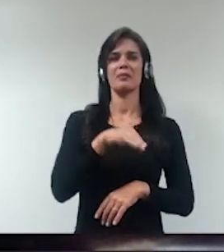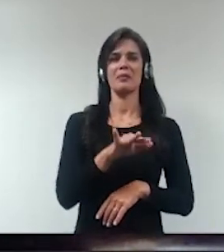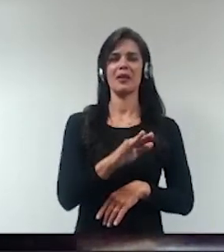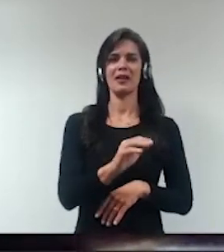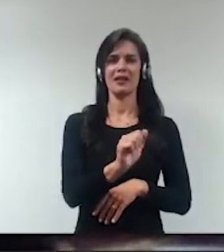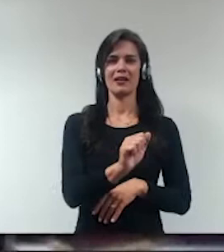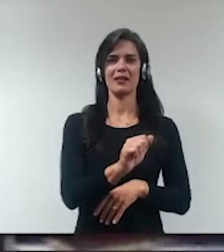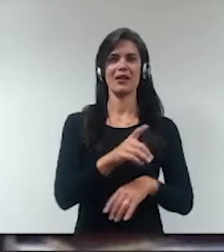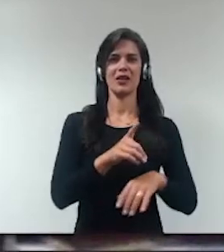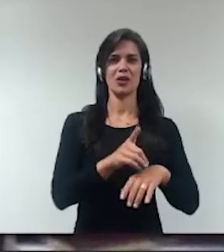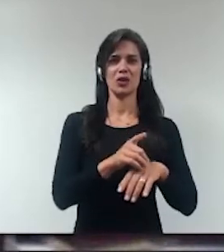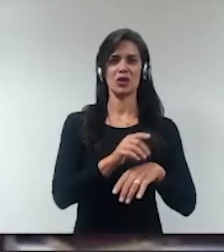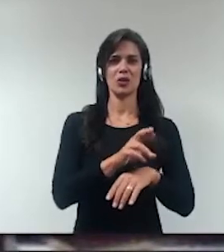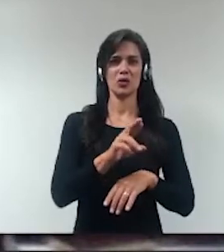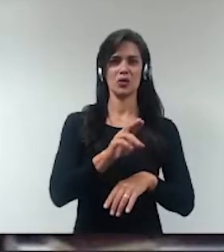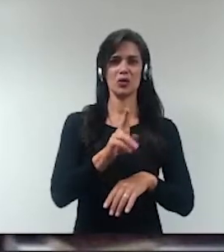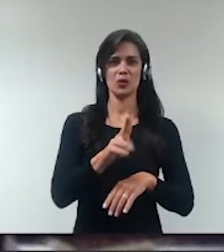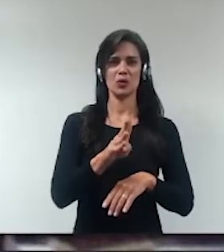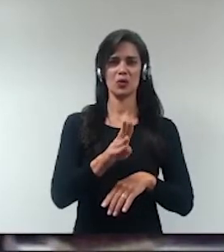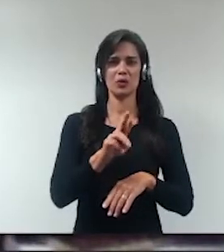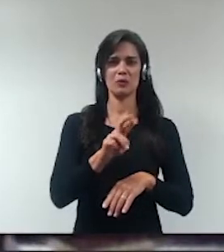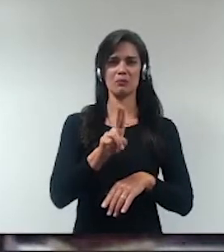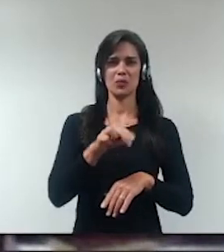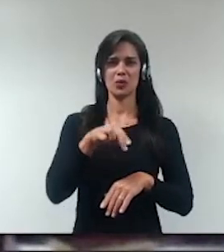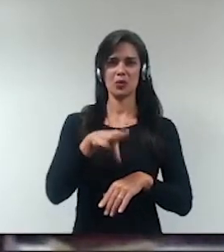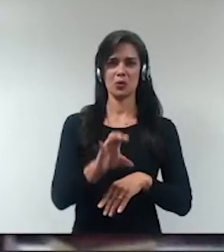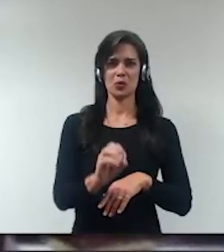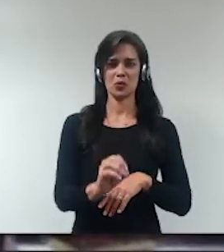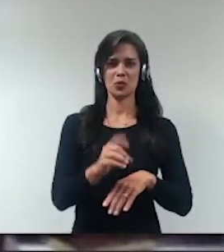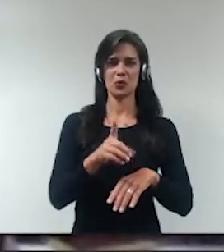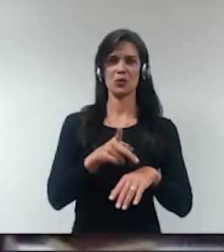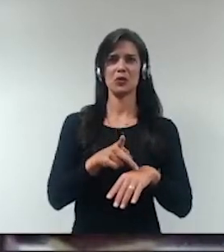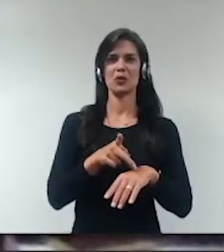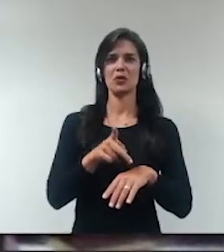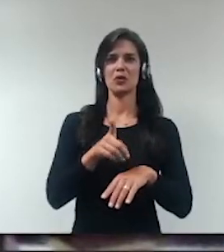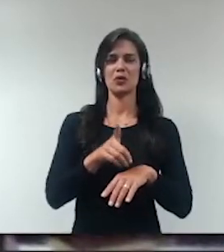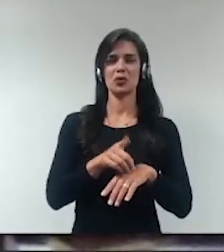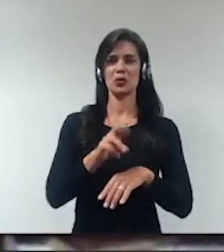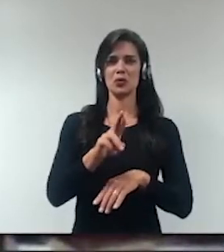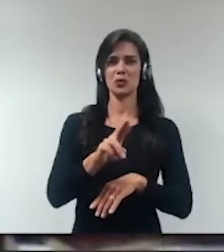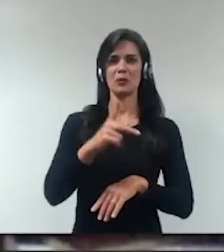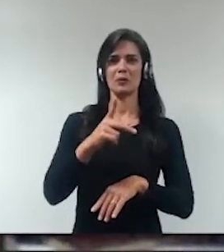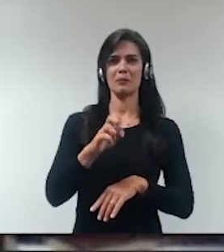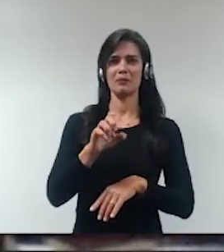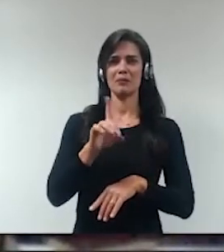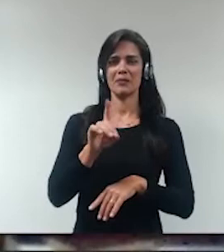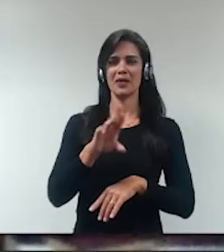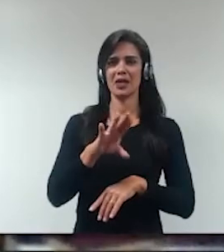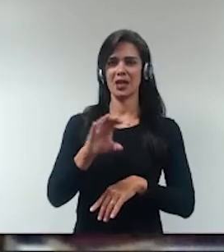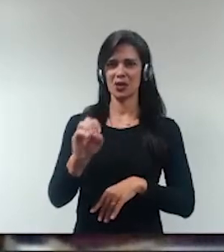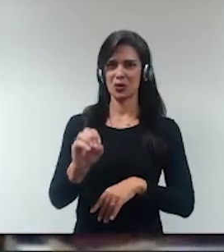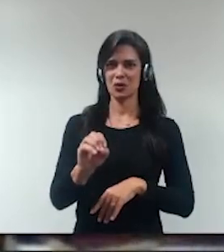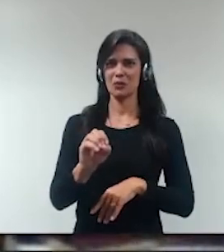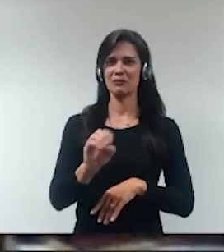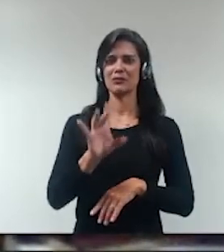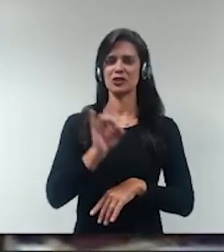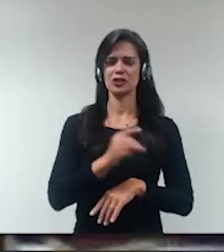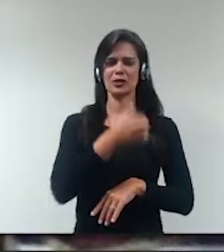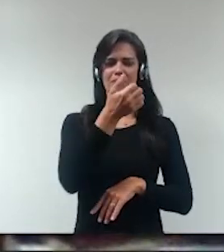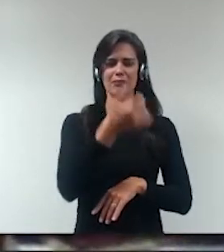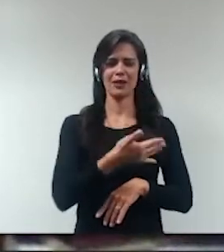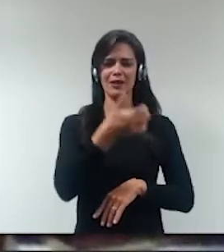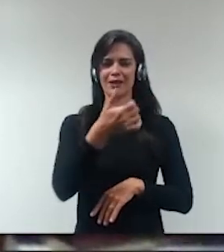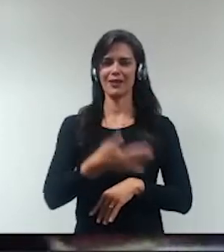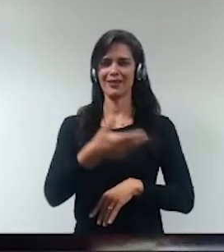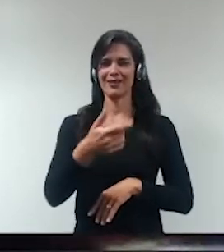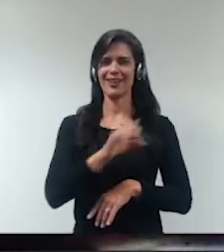o doutor Bruno Brasil e o doutor Pedro Henrique Reinaldo, que eu já vou falar um pouquinho da biografia de